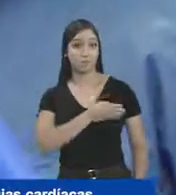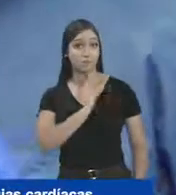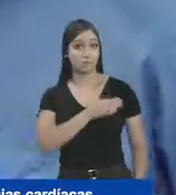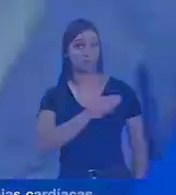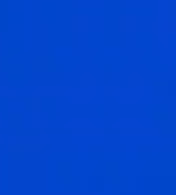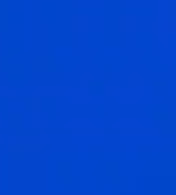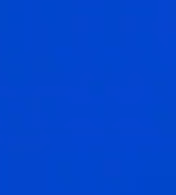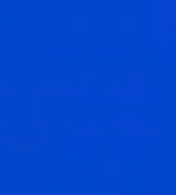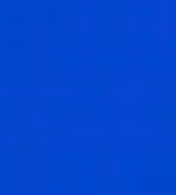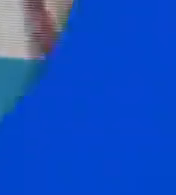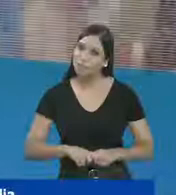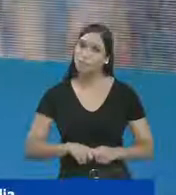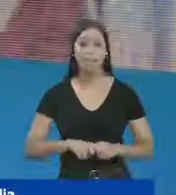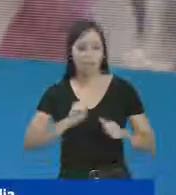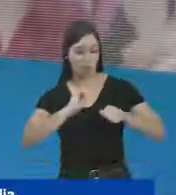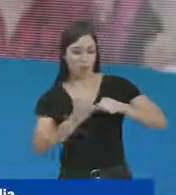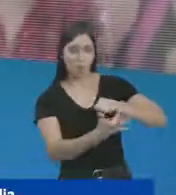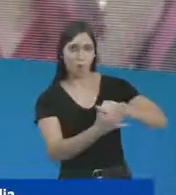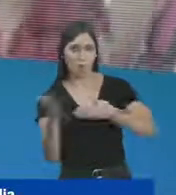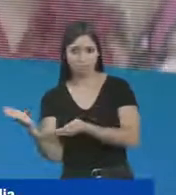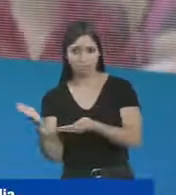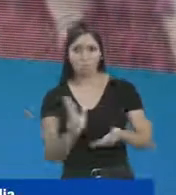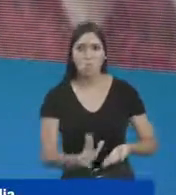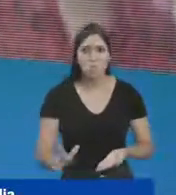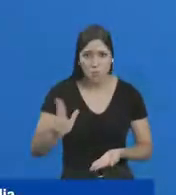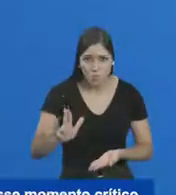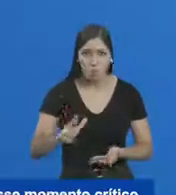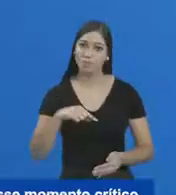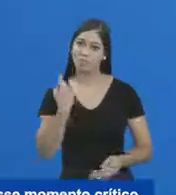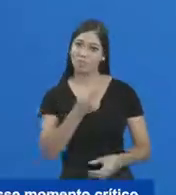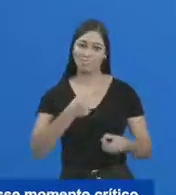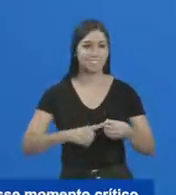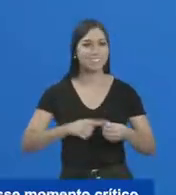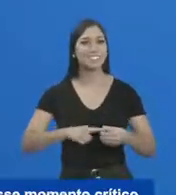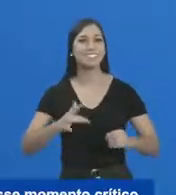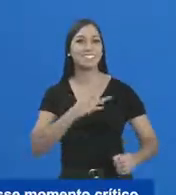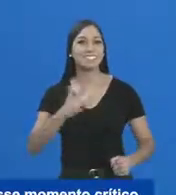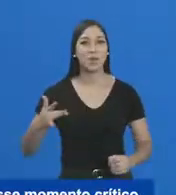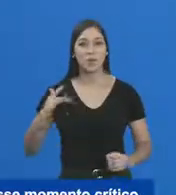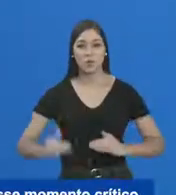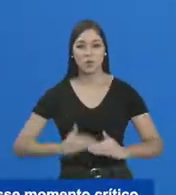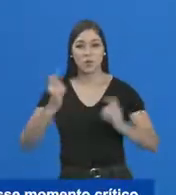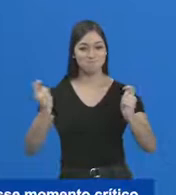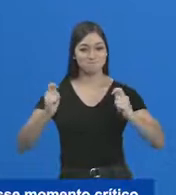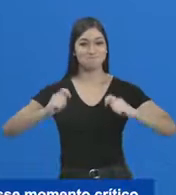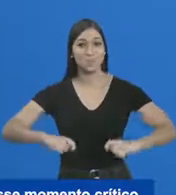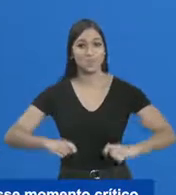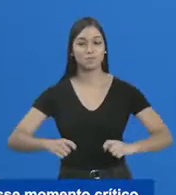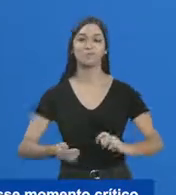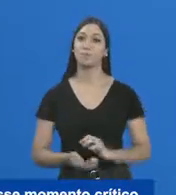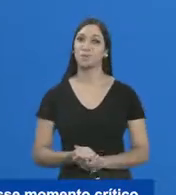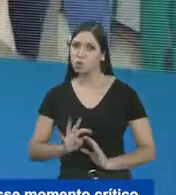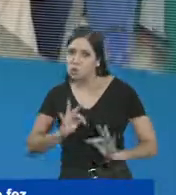cirurgias cardíacas. Por isso, quando o coronavírus chegou à Uberlândia, nossa cidade tinha uma rede de saúde muito mais preparada